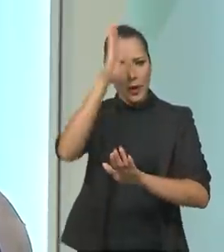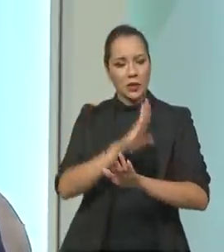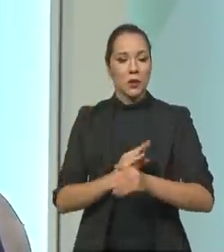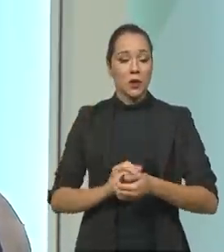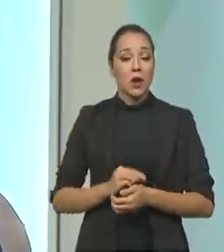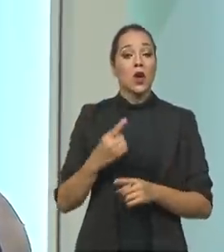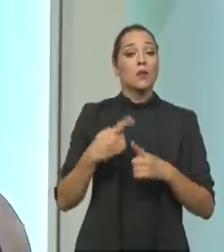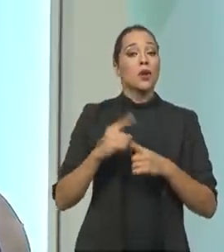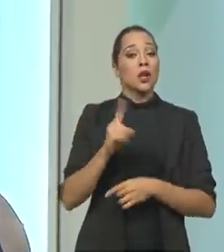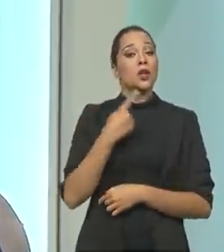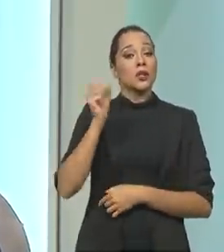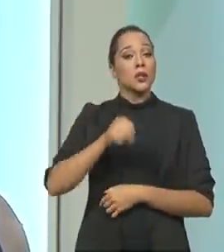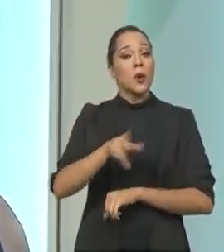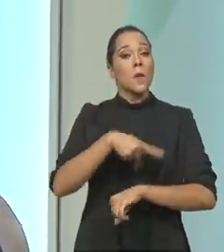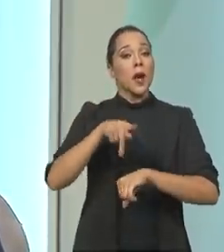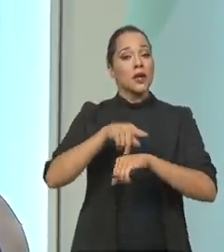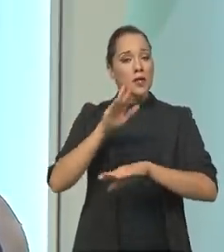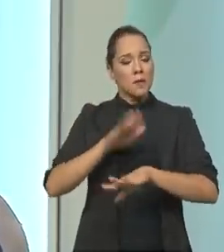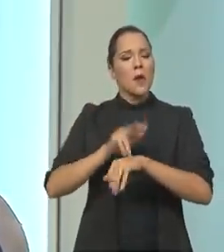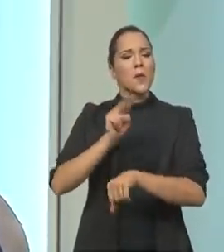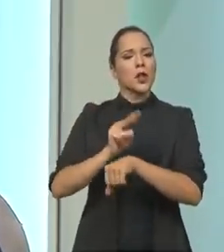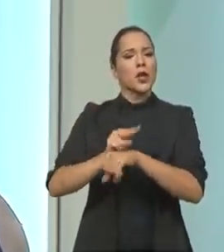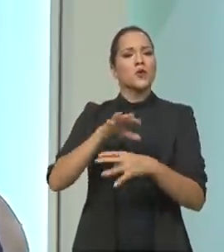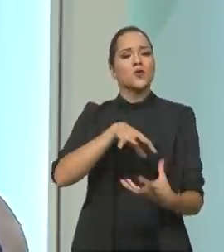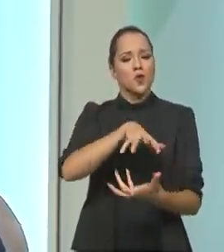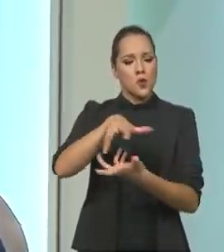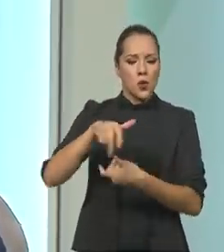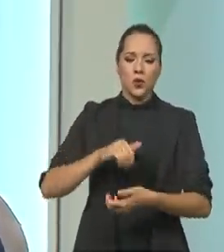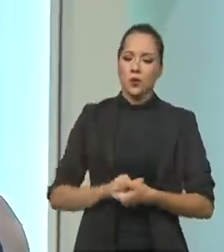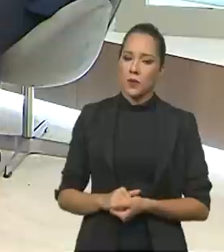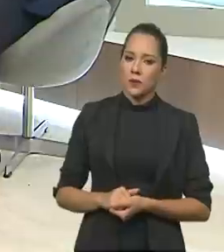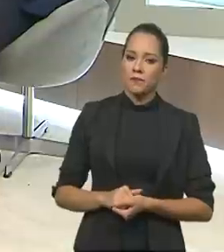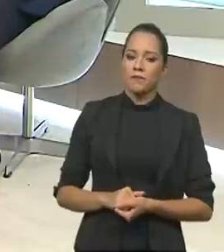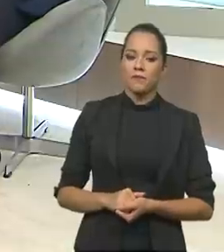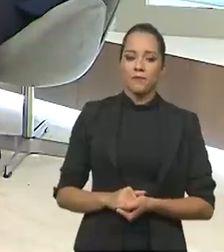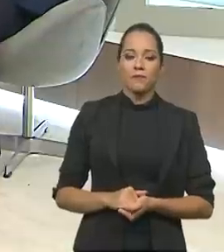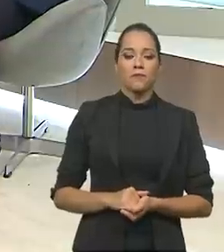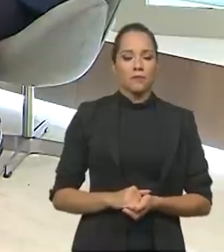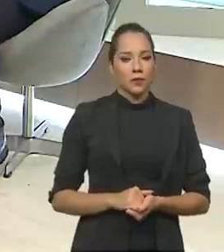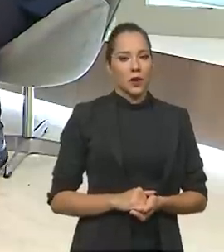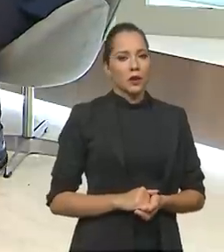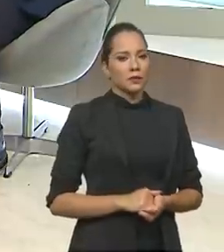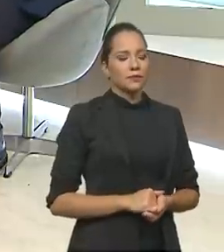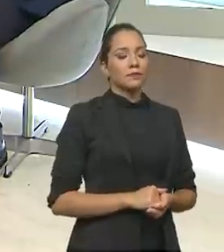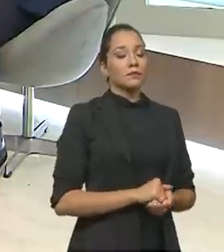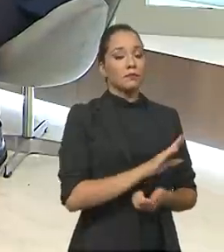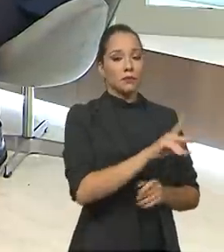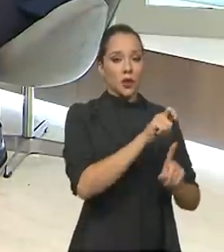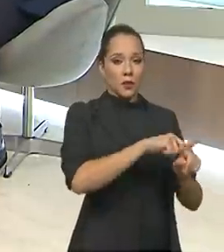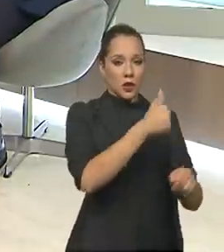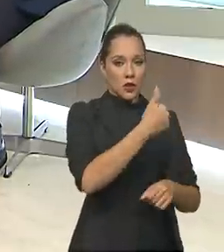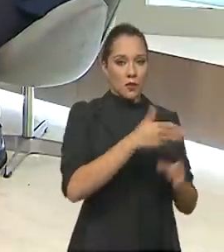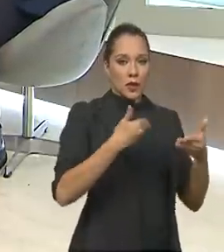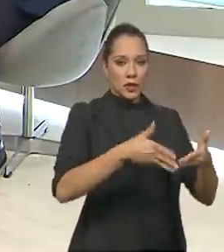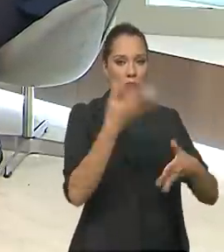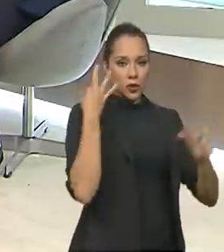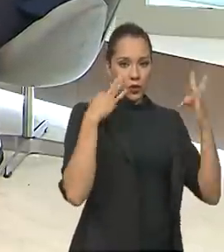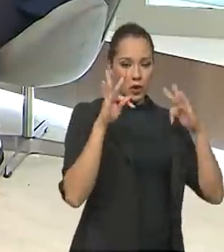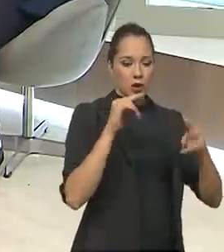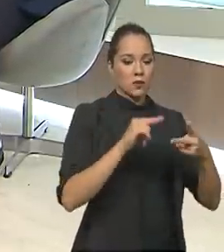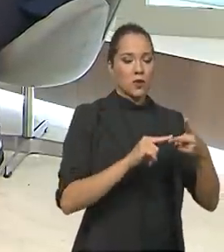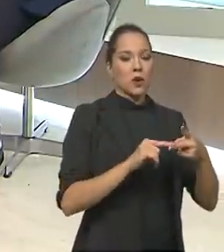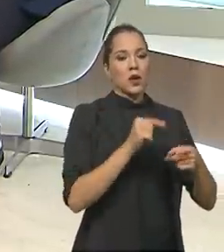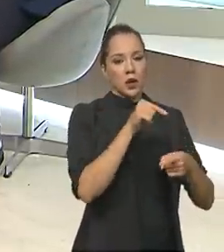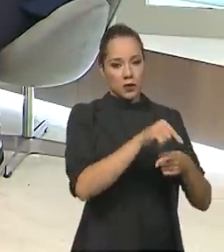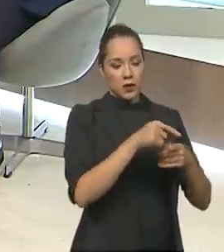somos sim o país mais conservado, mais preservado do mundo e isso ninguém tira de nós. Em novembro, os ministérios do turismo, do